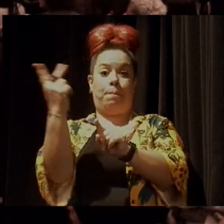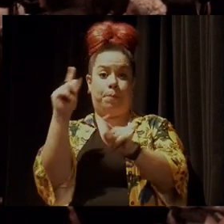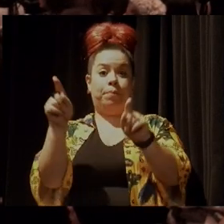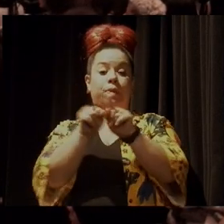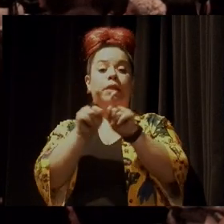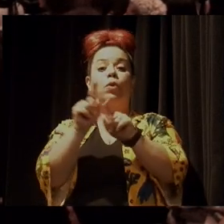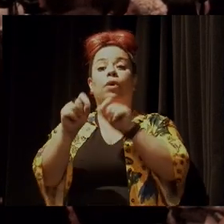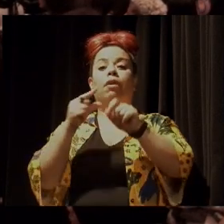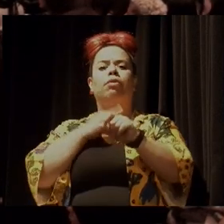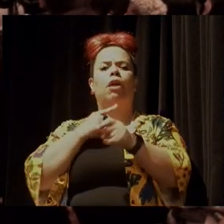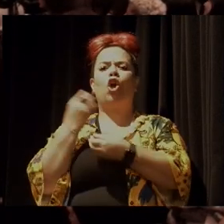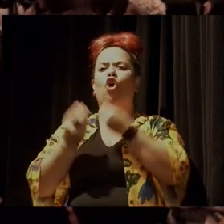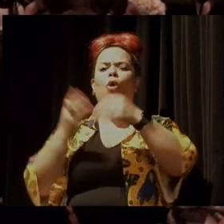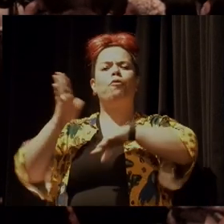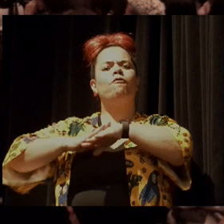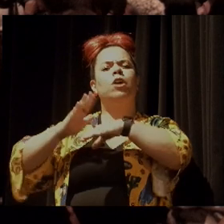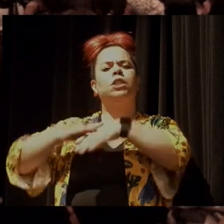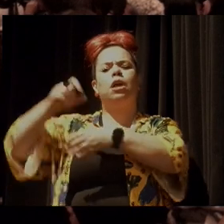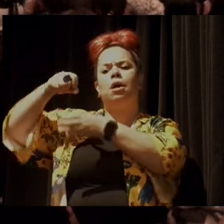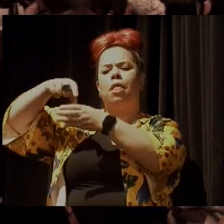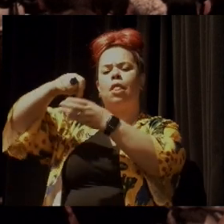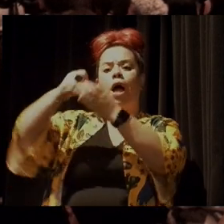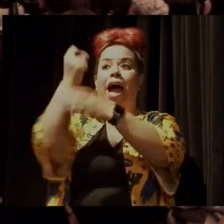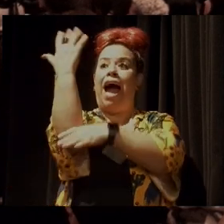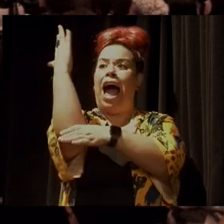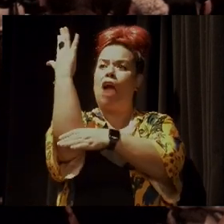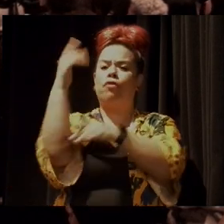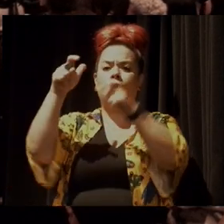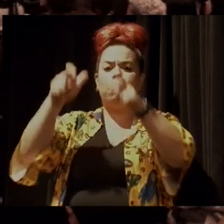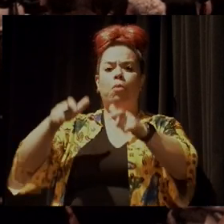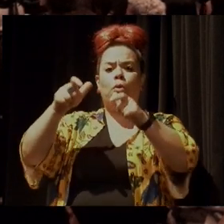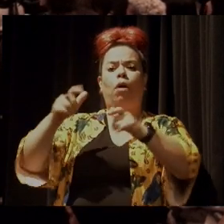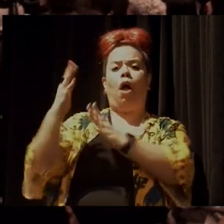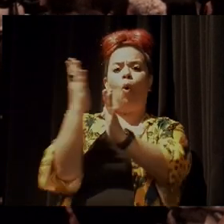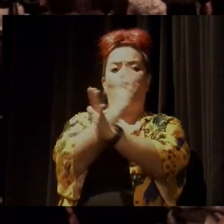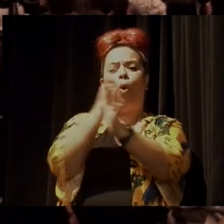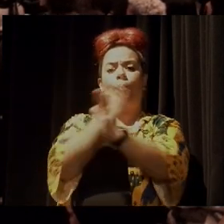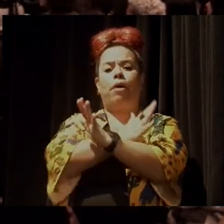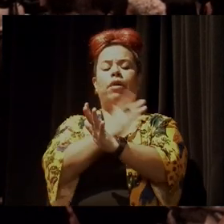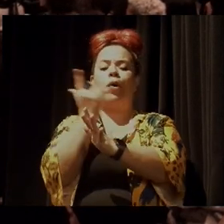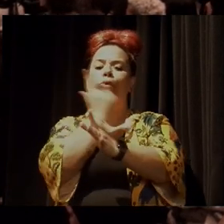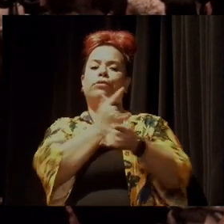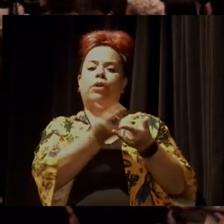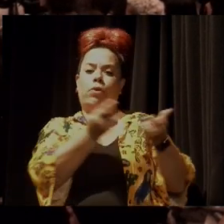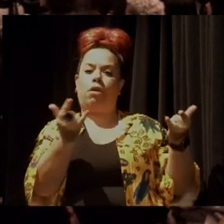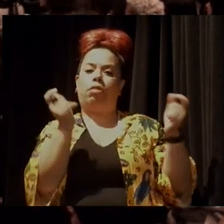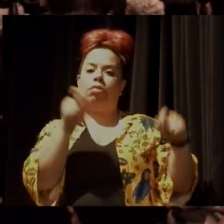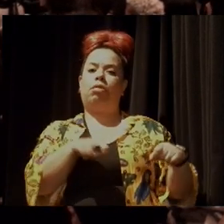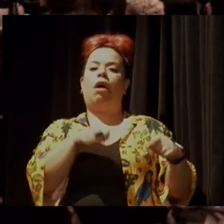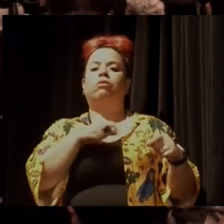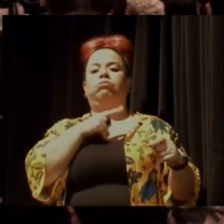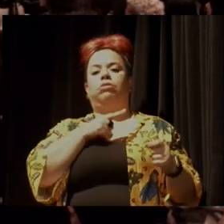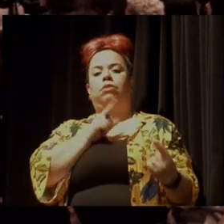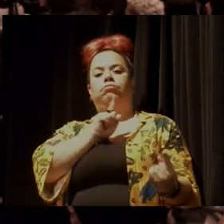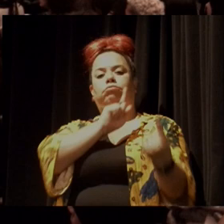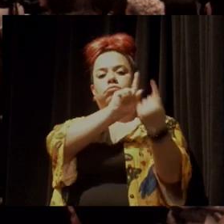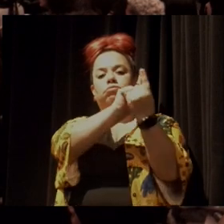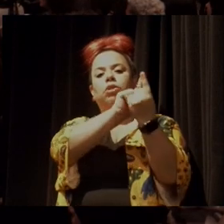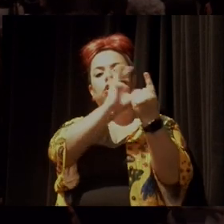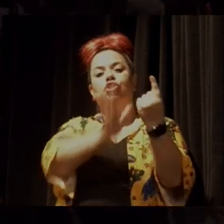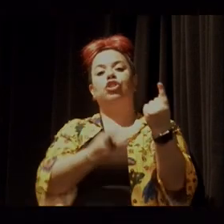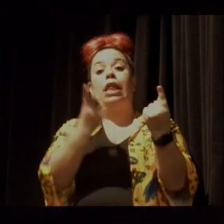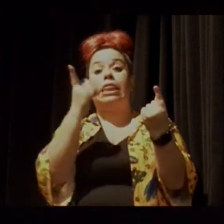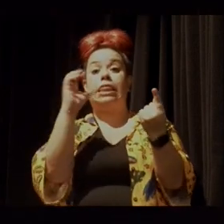Árvores em Áreas Urbanas? Os ingressos podem ser retirados na central de atendimento a partir das 10 horas,